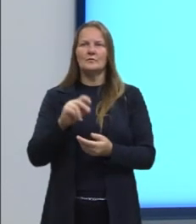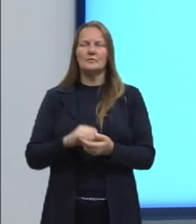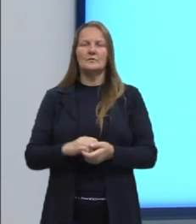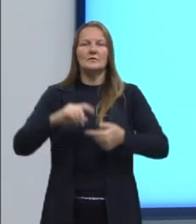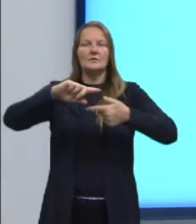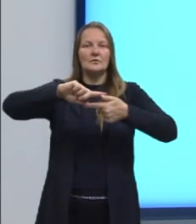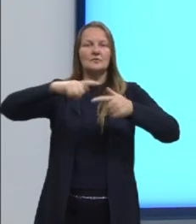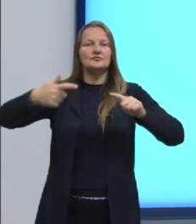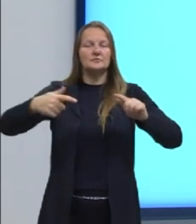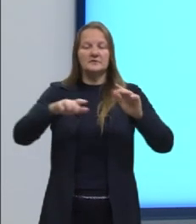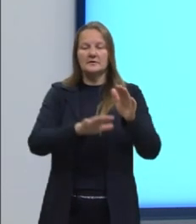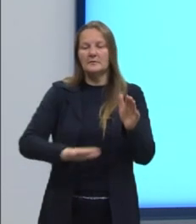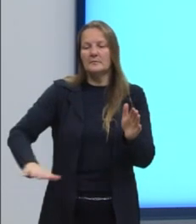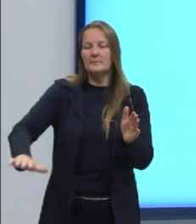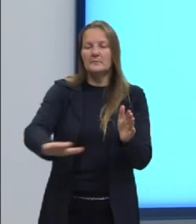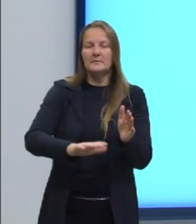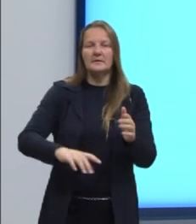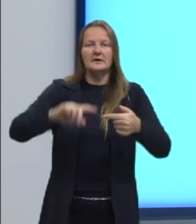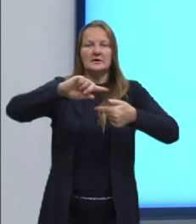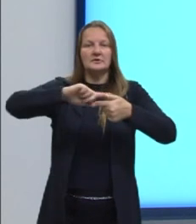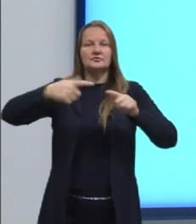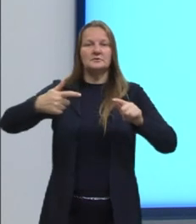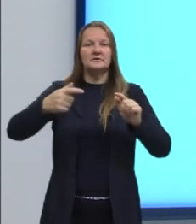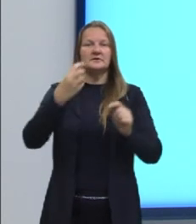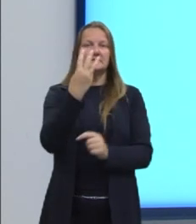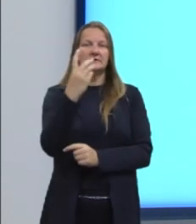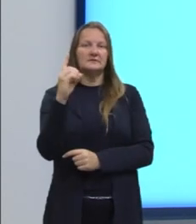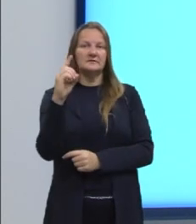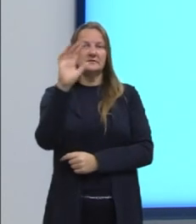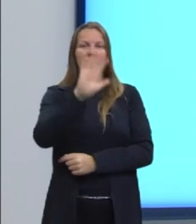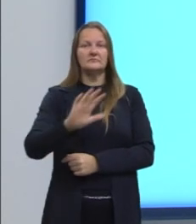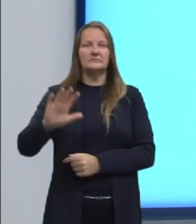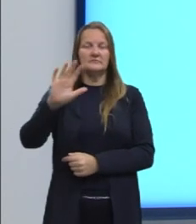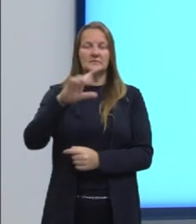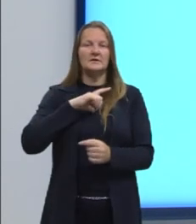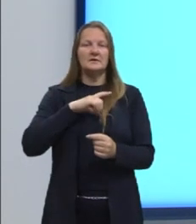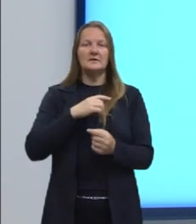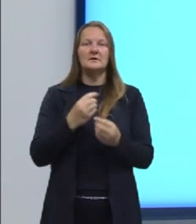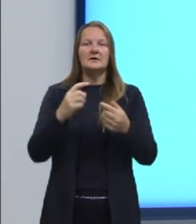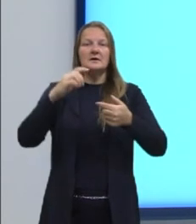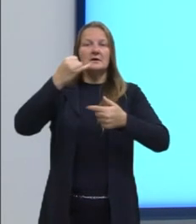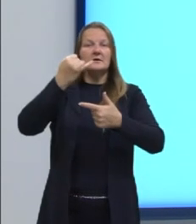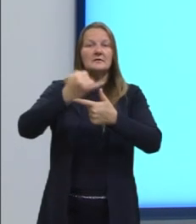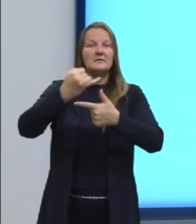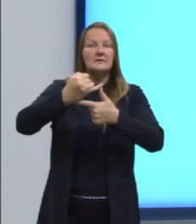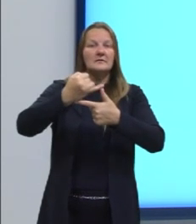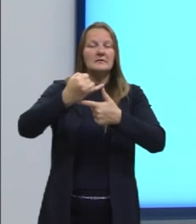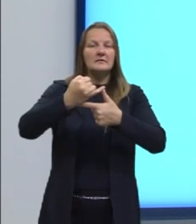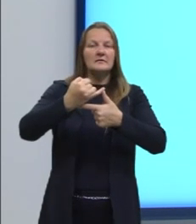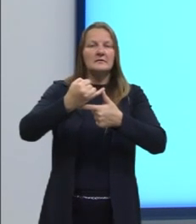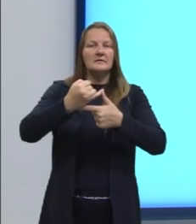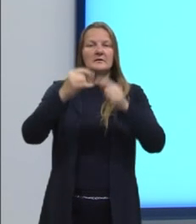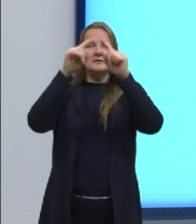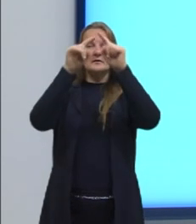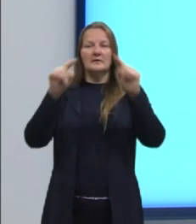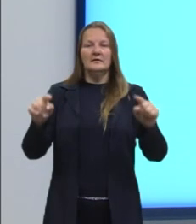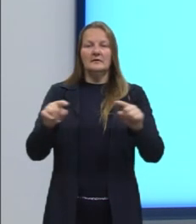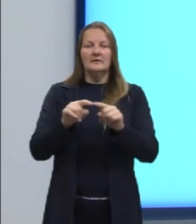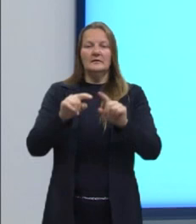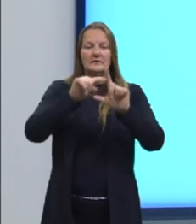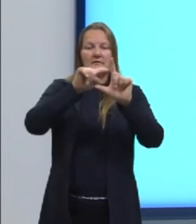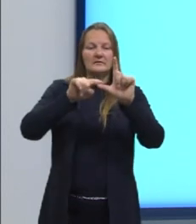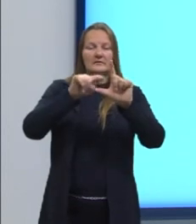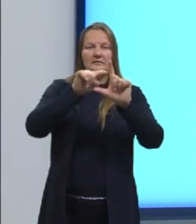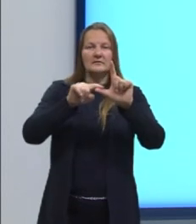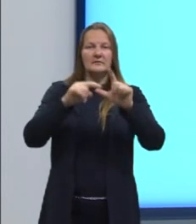geometria plana, na geometria espacial e também a trigonometria do triângulo retângulo. E